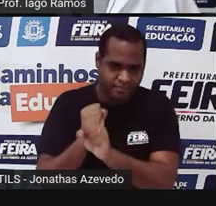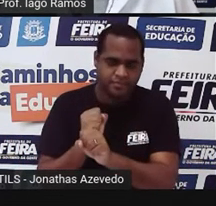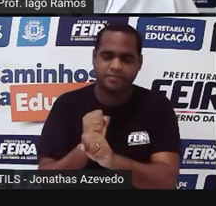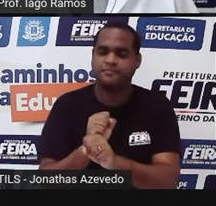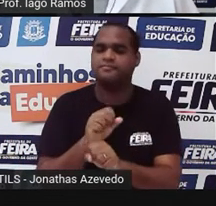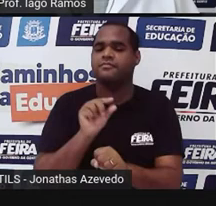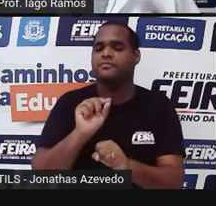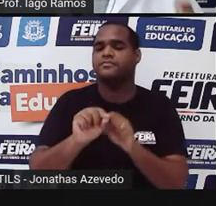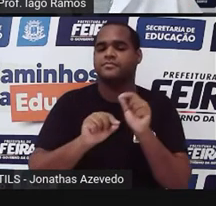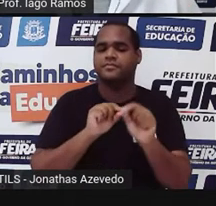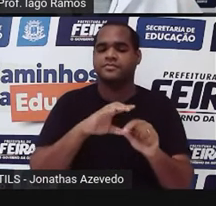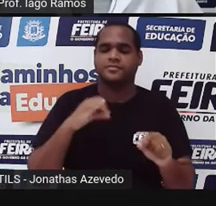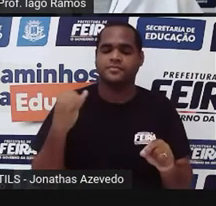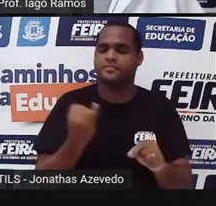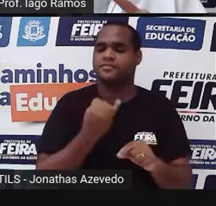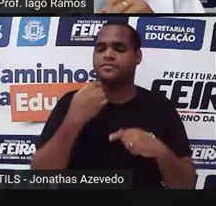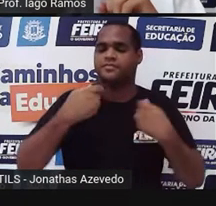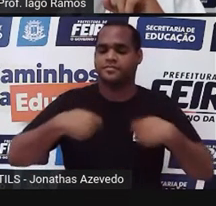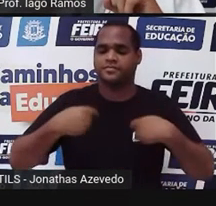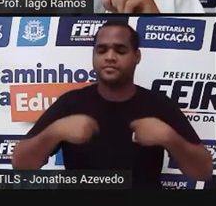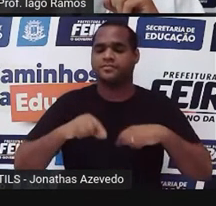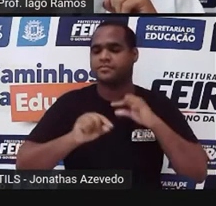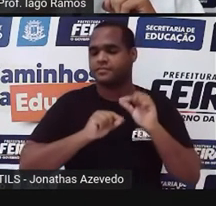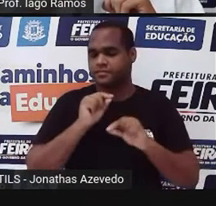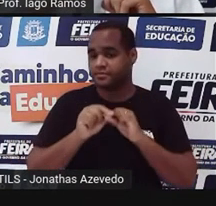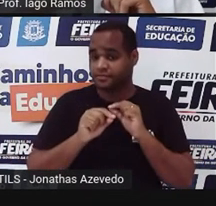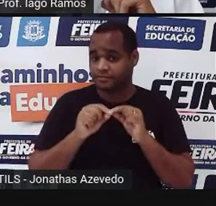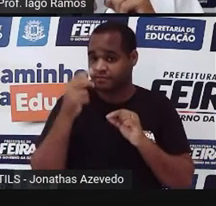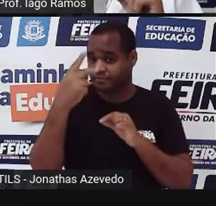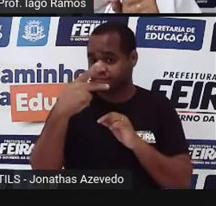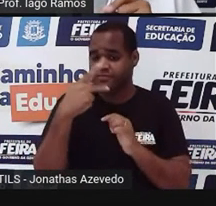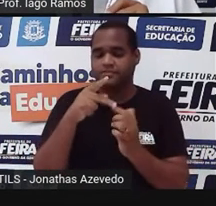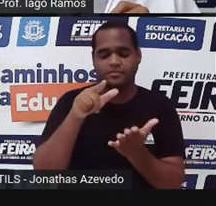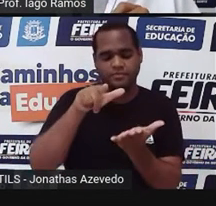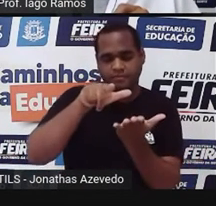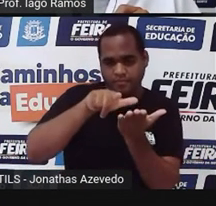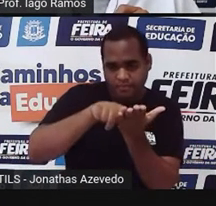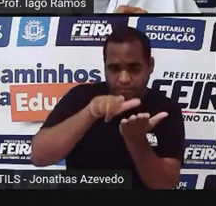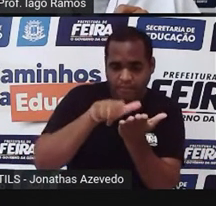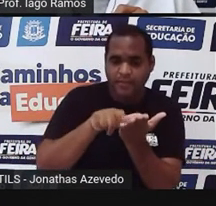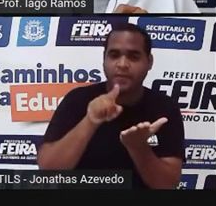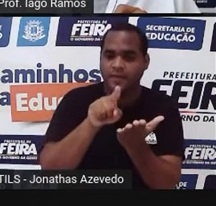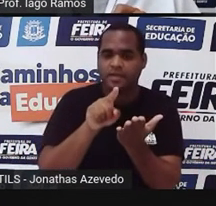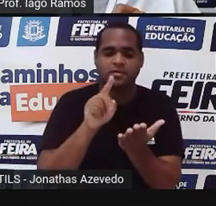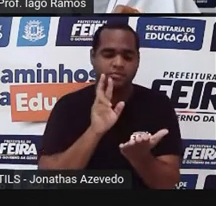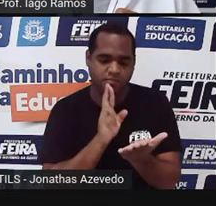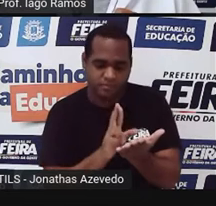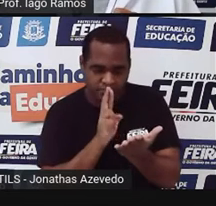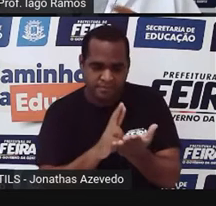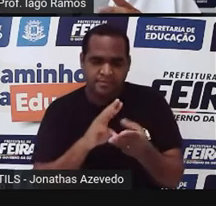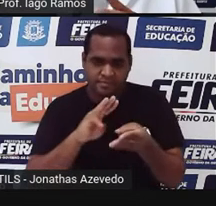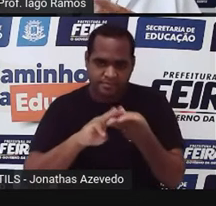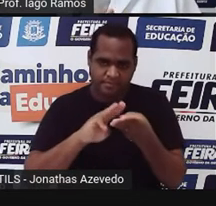a gente vai precisar aqui, nesse momento, é o seu caderno, aquele caderno que você usa para estudar matemática, lápis ou